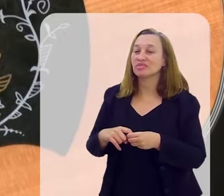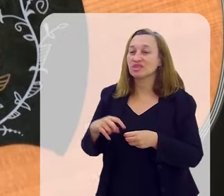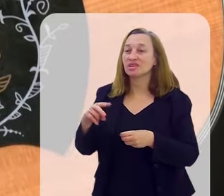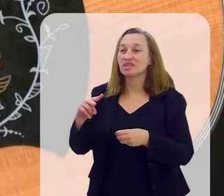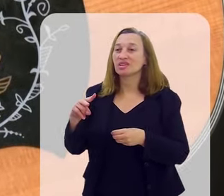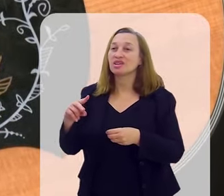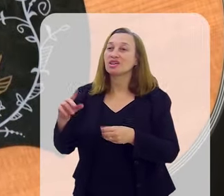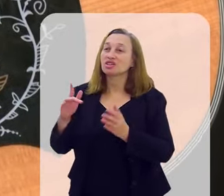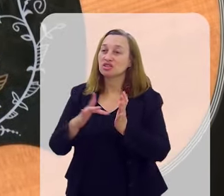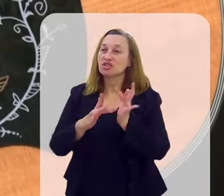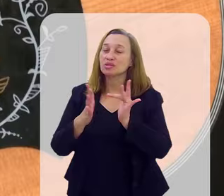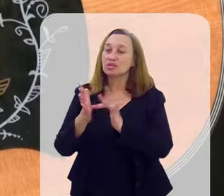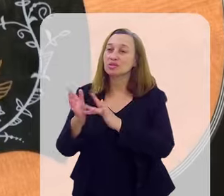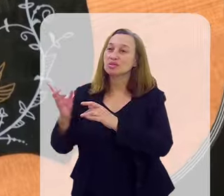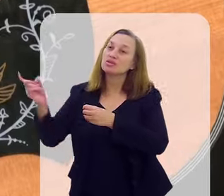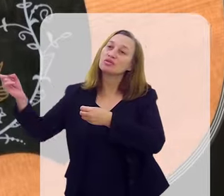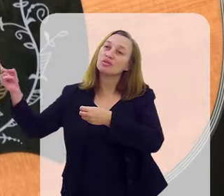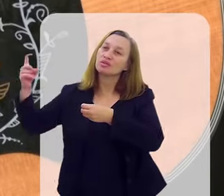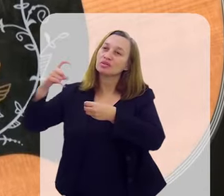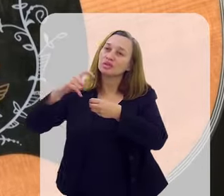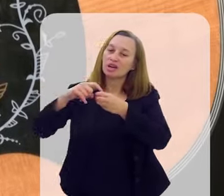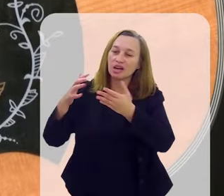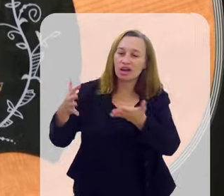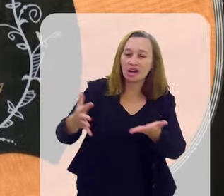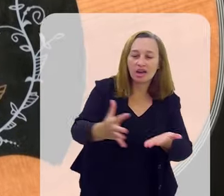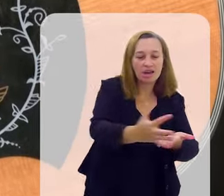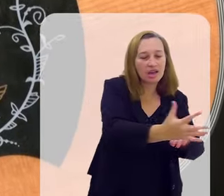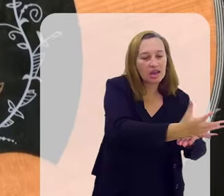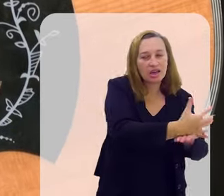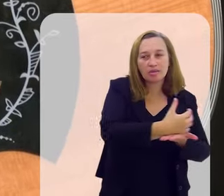Voltará Ele voltará